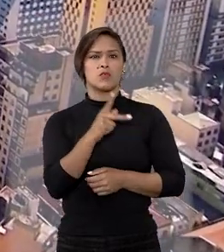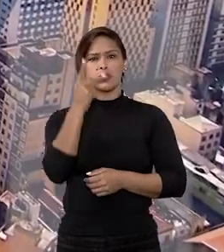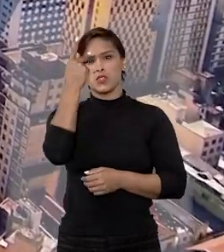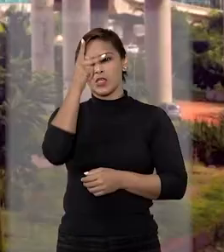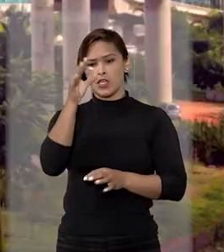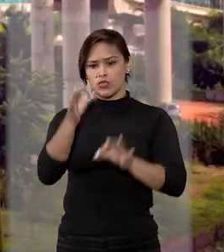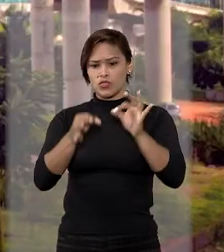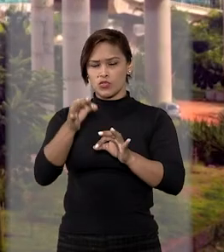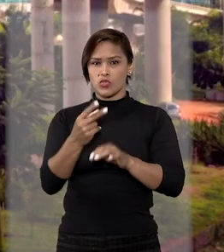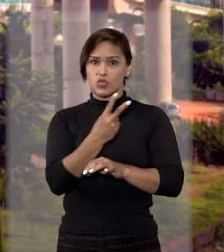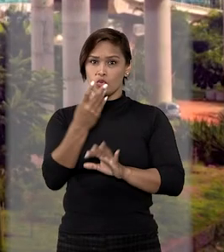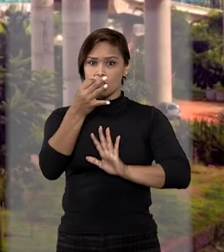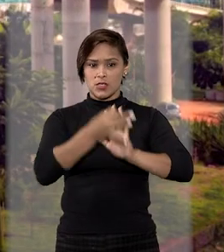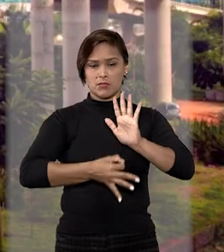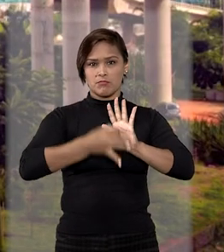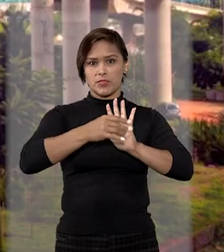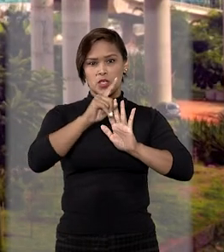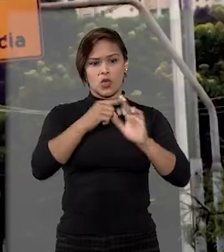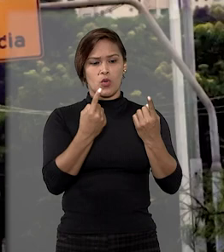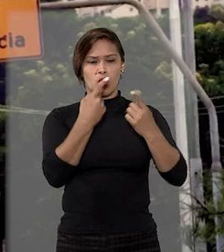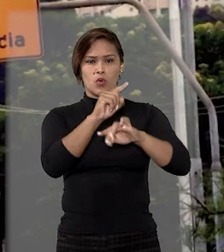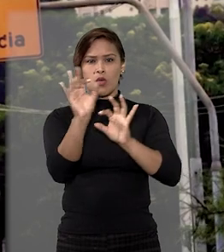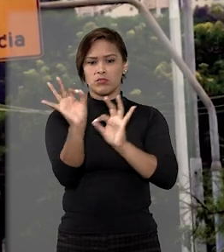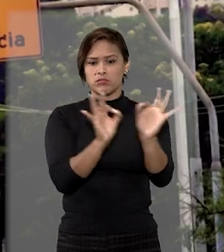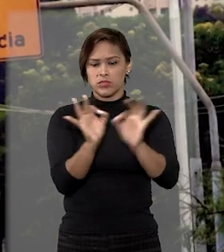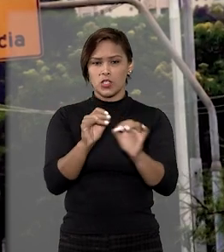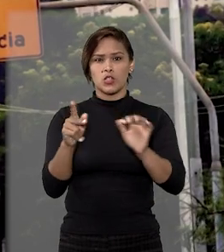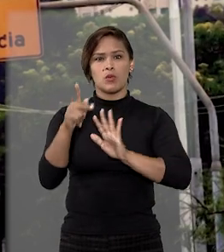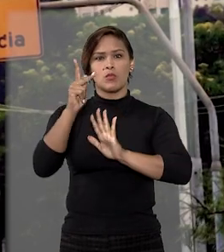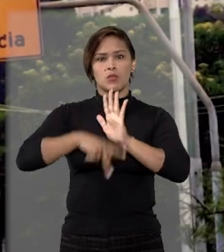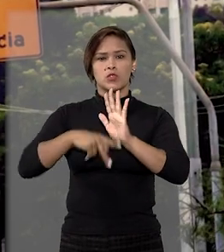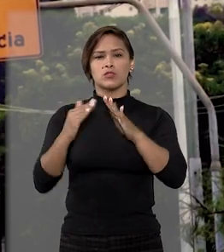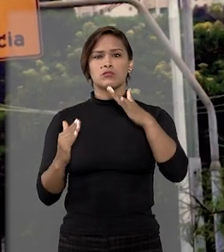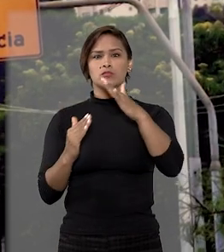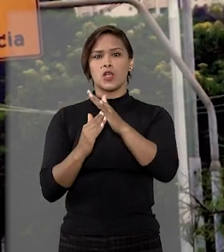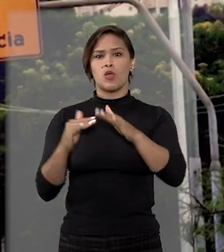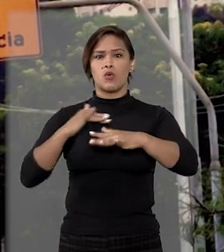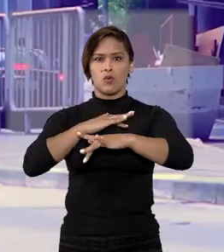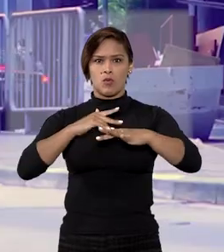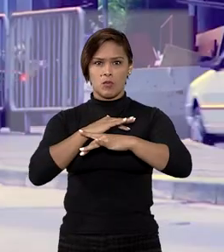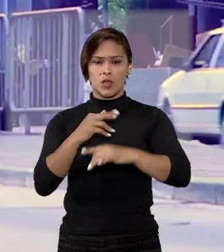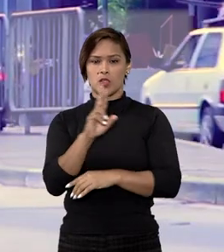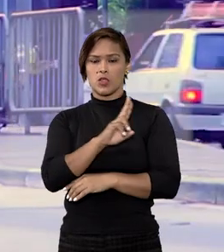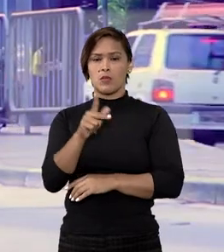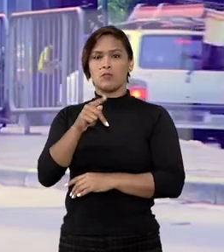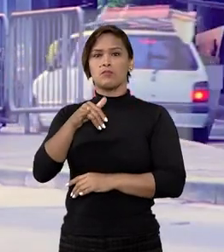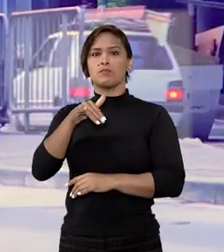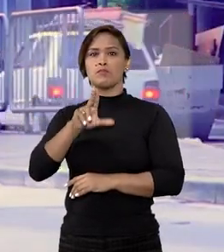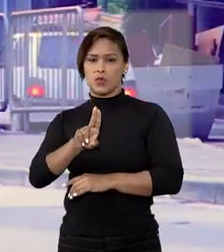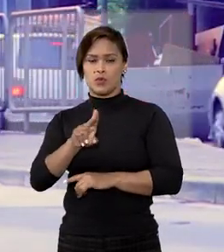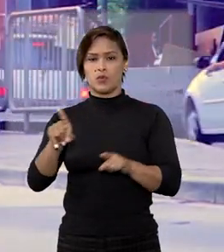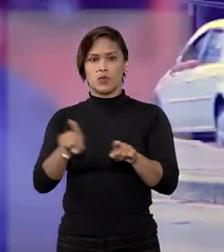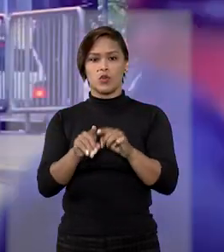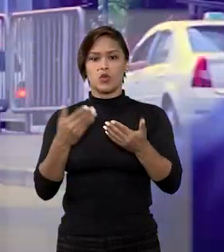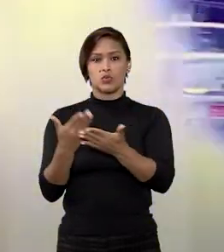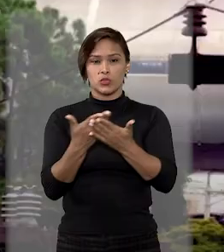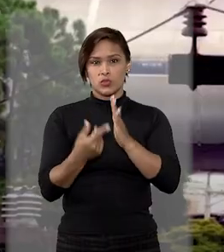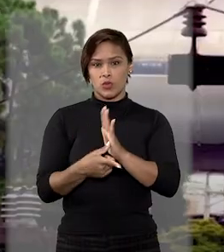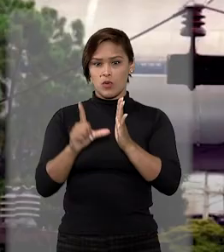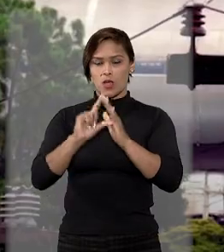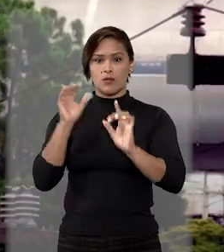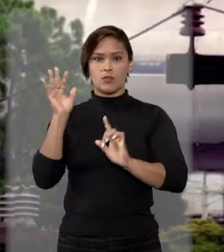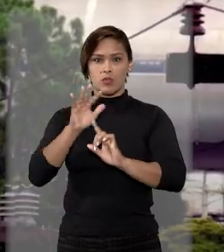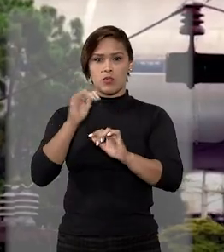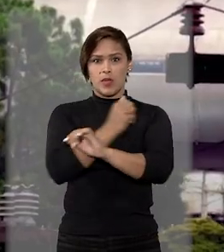São Paulo ajuizou duas ações civis públicas contra a elaboração dos projetos de intervenção urbana, os chamados PIO, sem um estudo